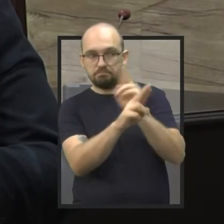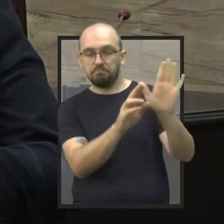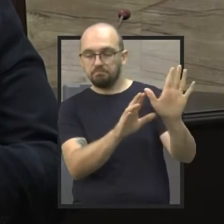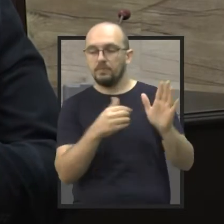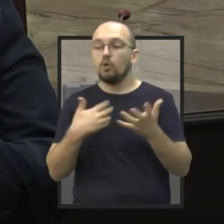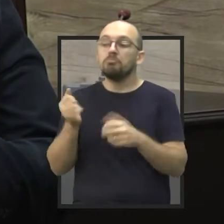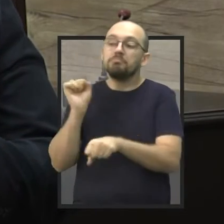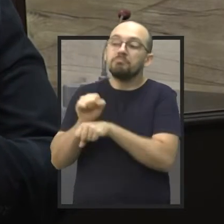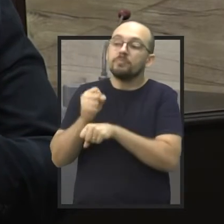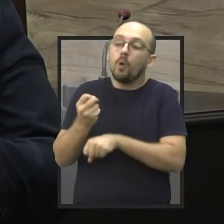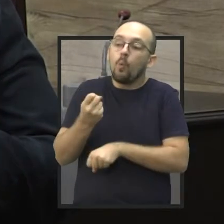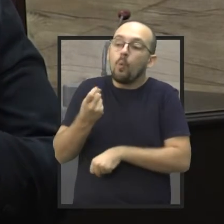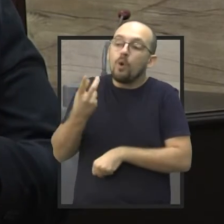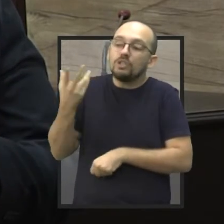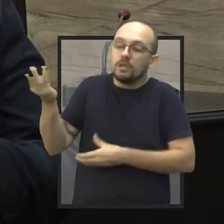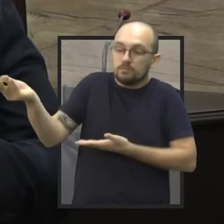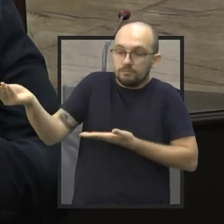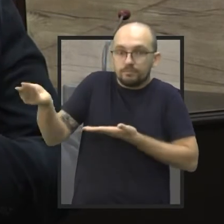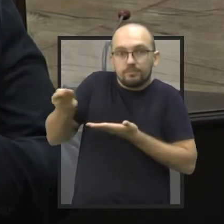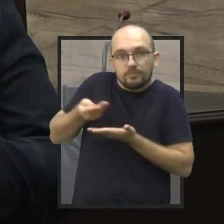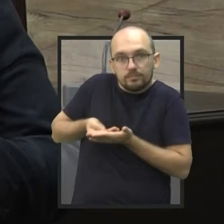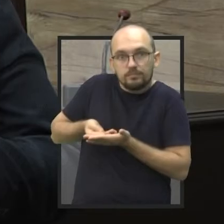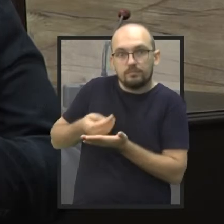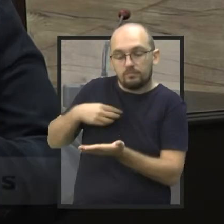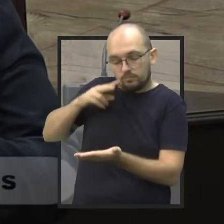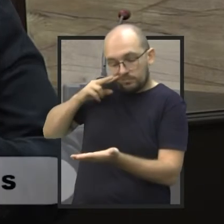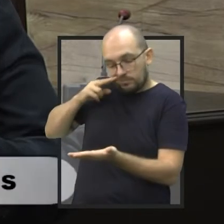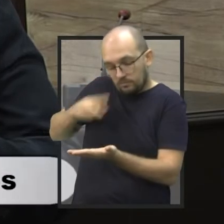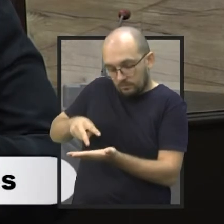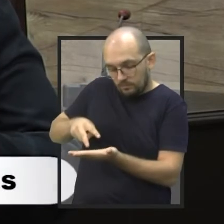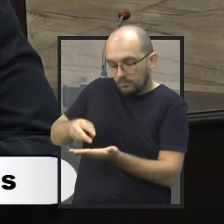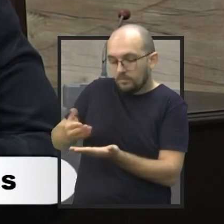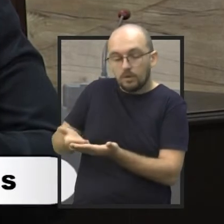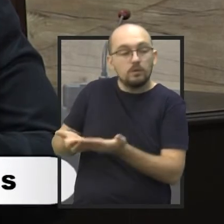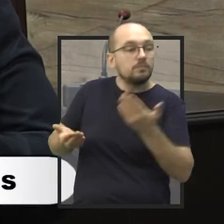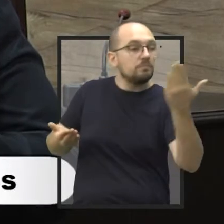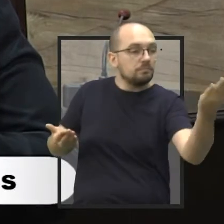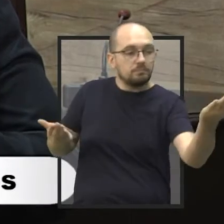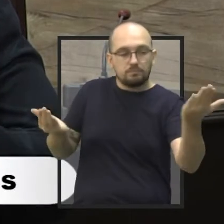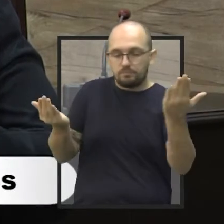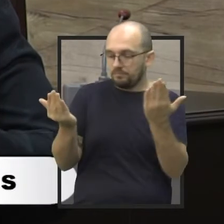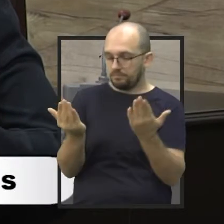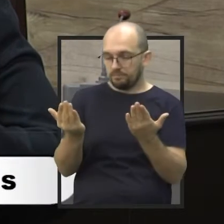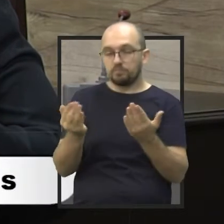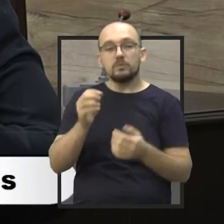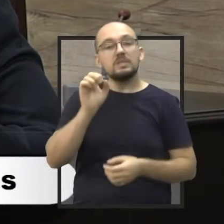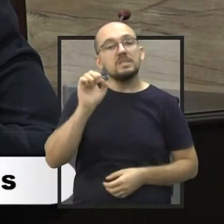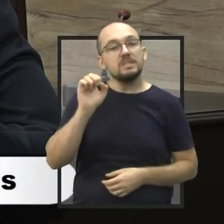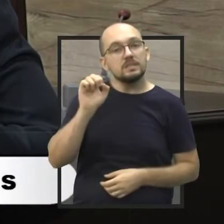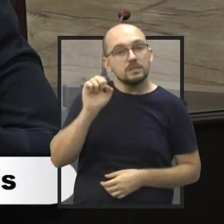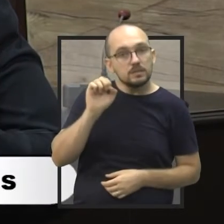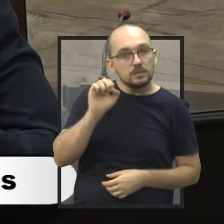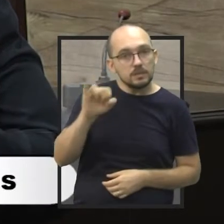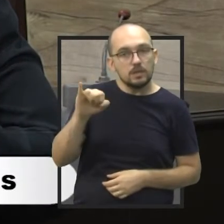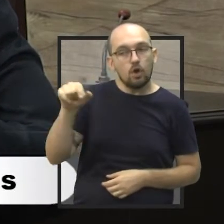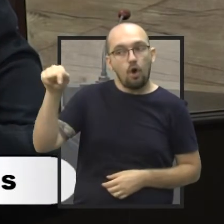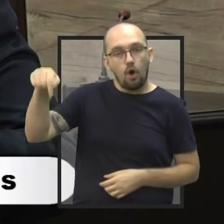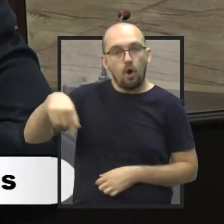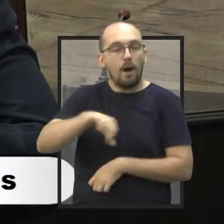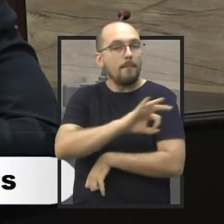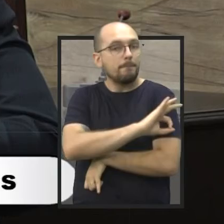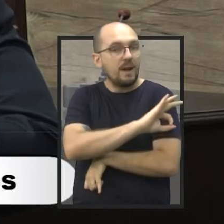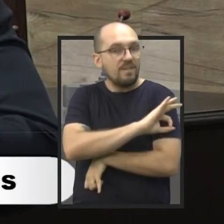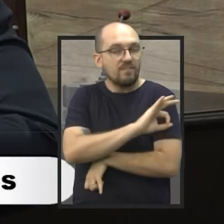quantidade para poder ter base de uma informação que ele recebeu e fazer o comparativo, para ver se o atual governo